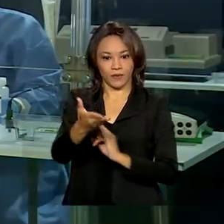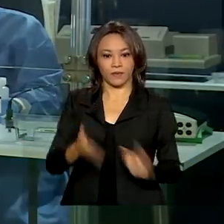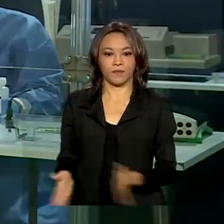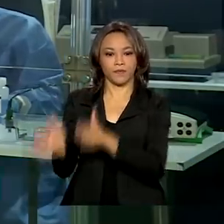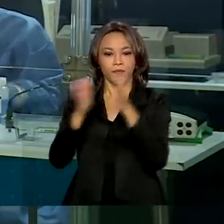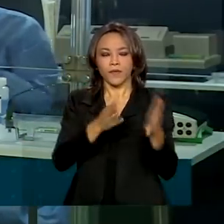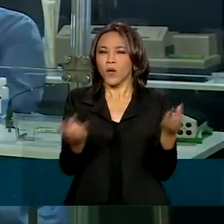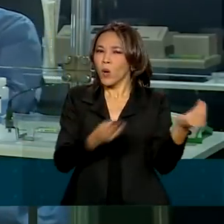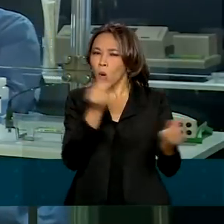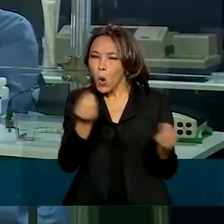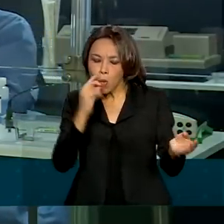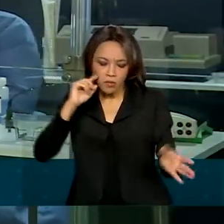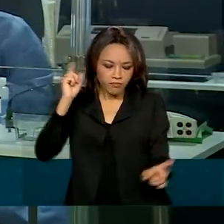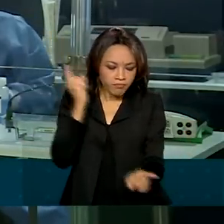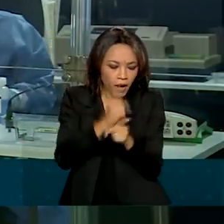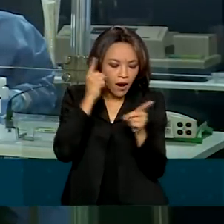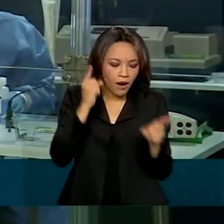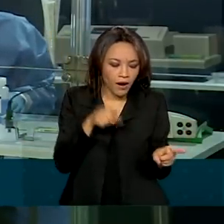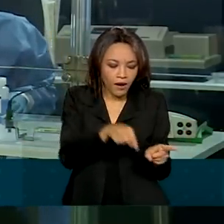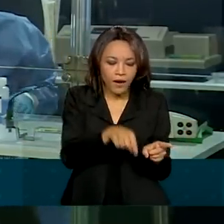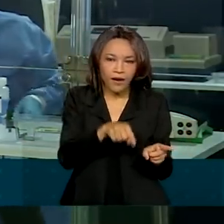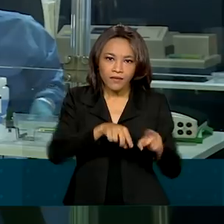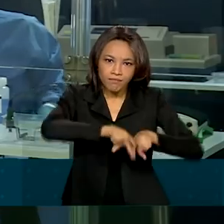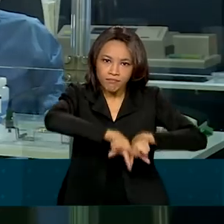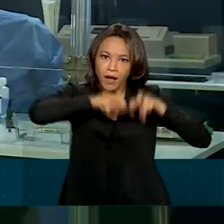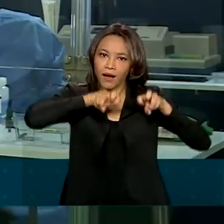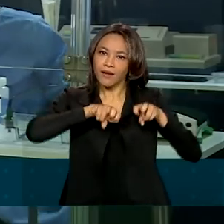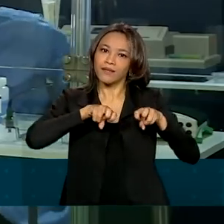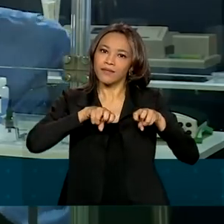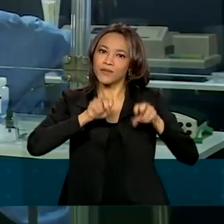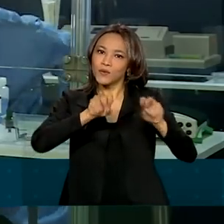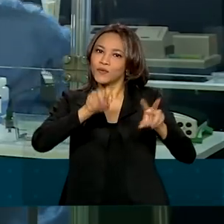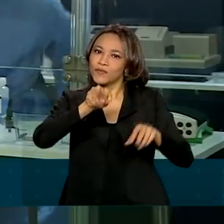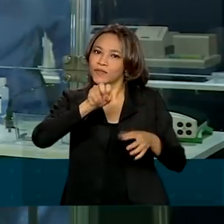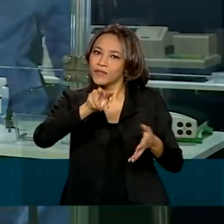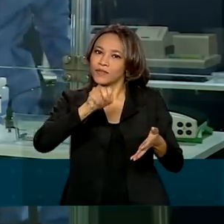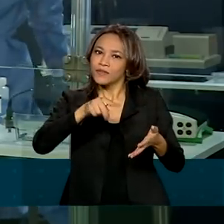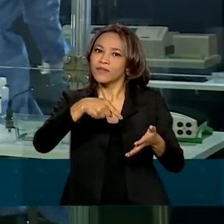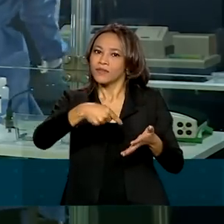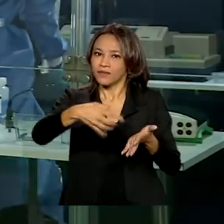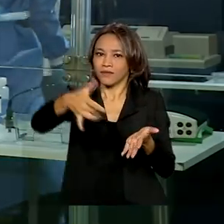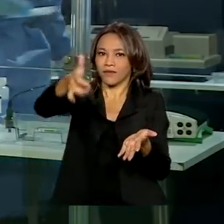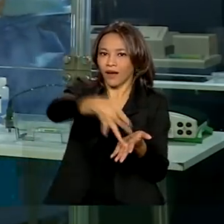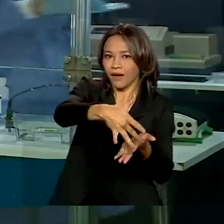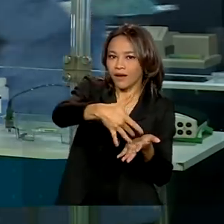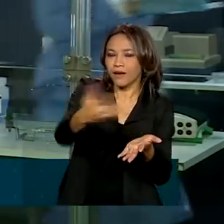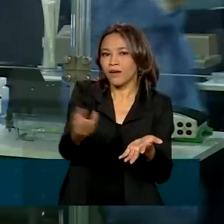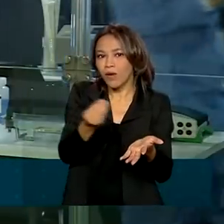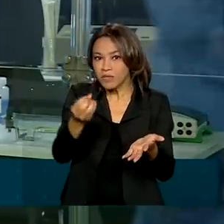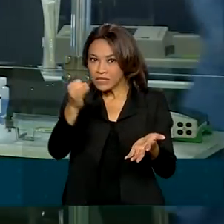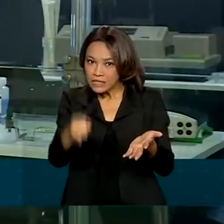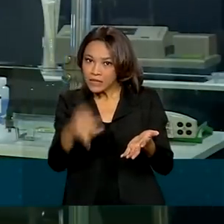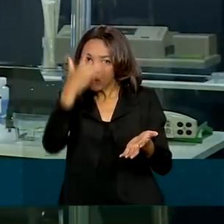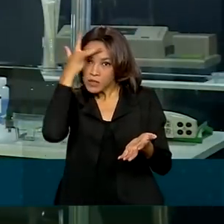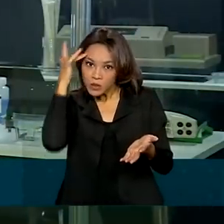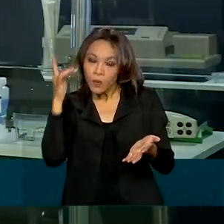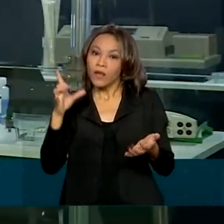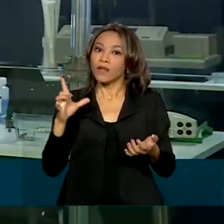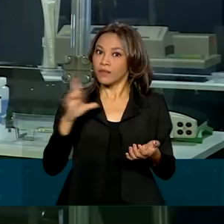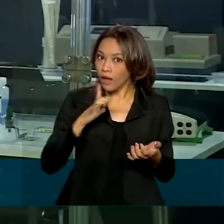diagnóstico molecular de Sars-CoV-2, que é o diagnóstico para determinar se uma pessoa